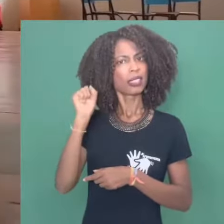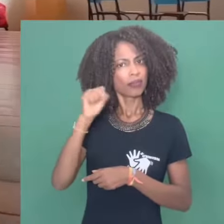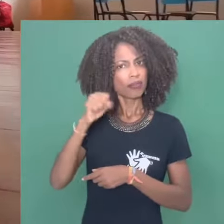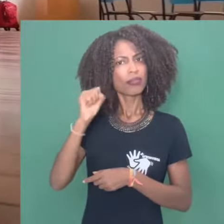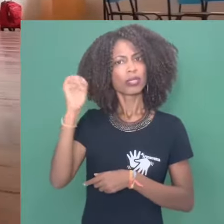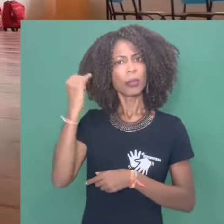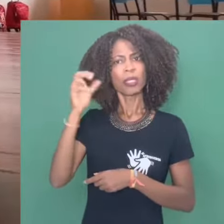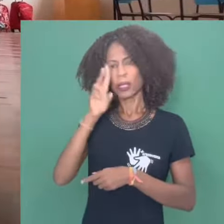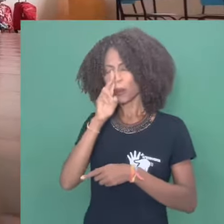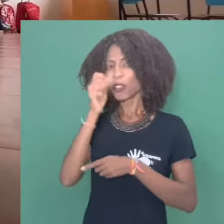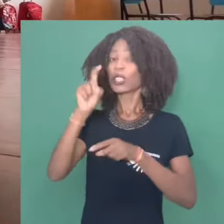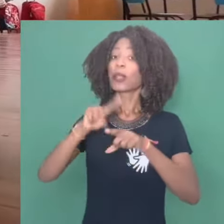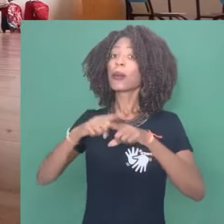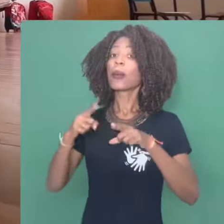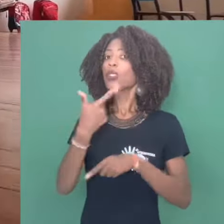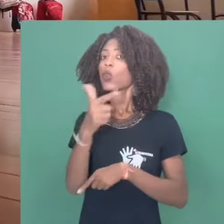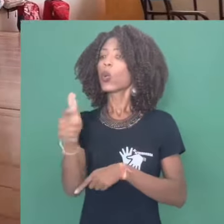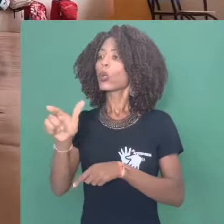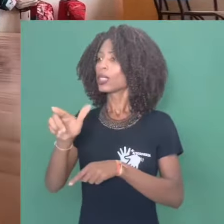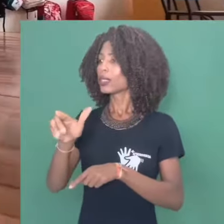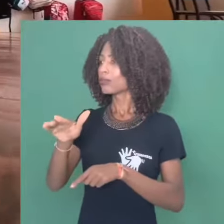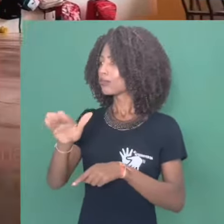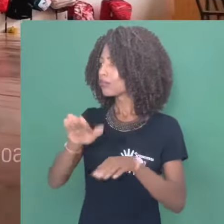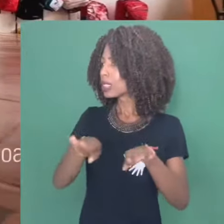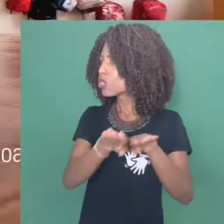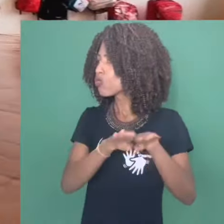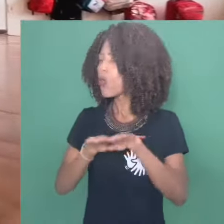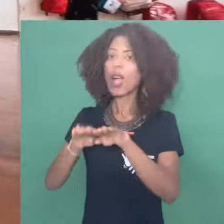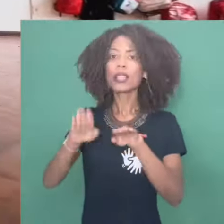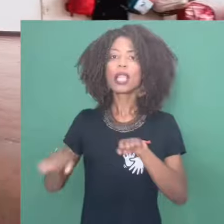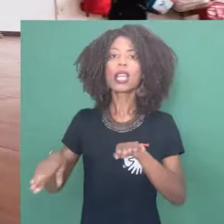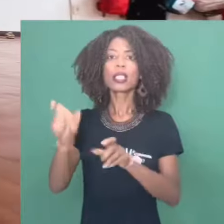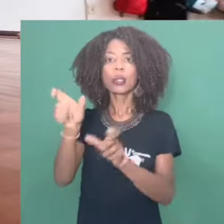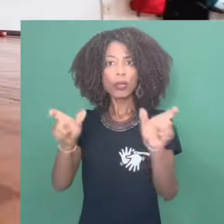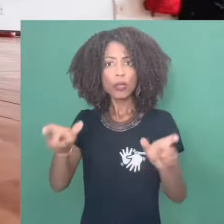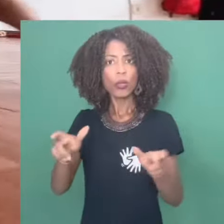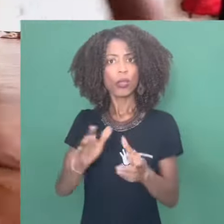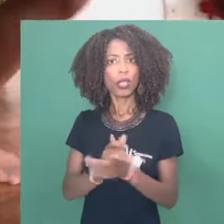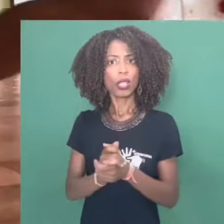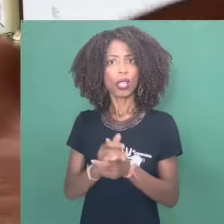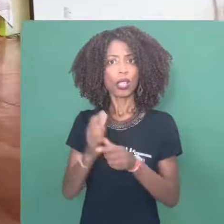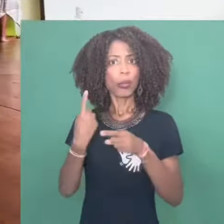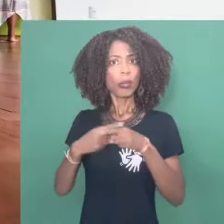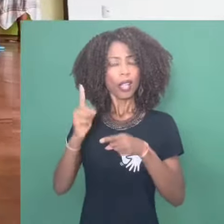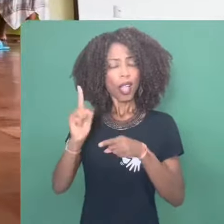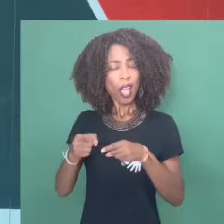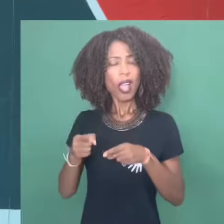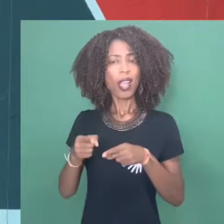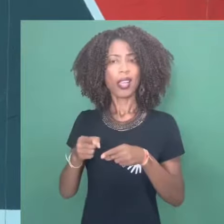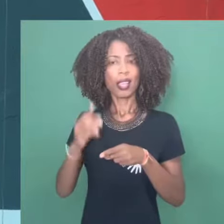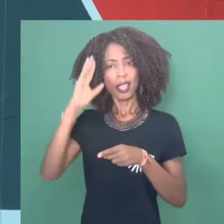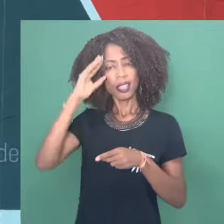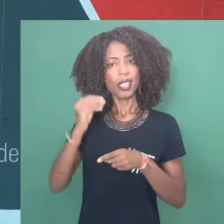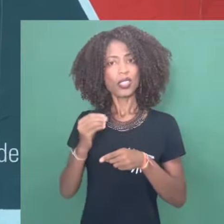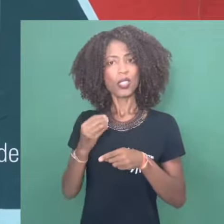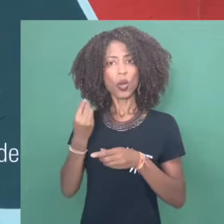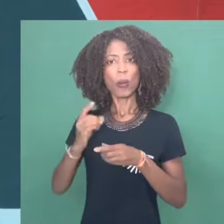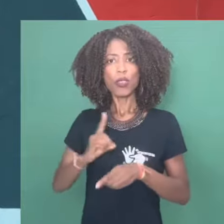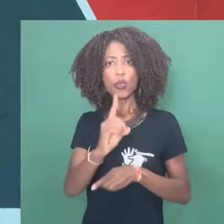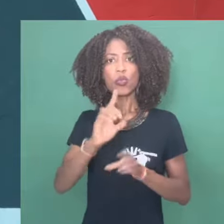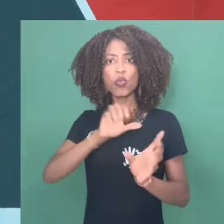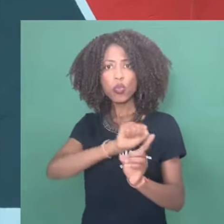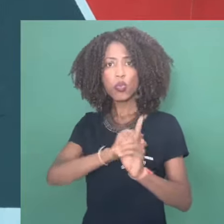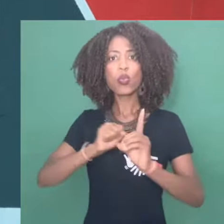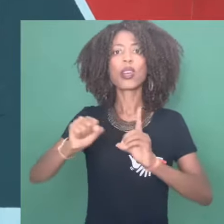é potente, mas todas as outras crianças e todas as outras pessoas também são, porque é assim que a gente compreende o nosso lugar na sociedade.